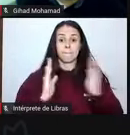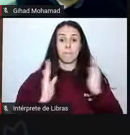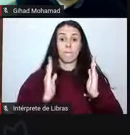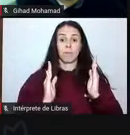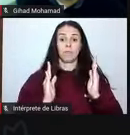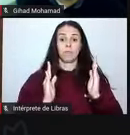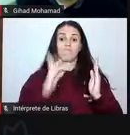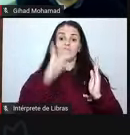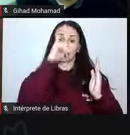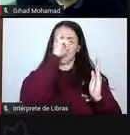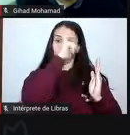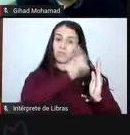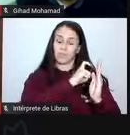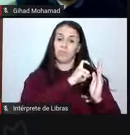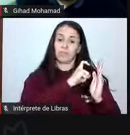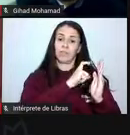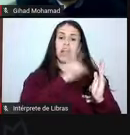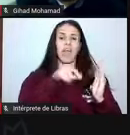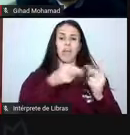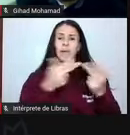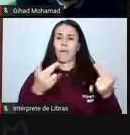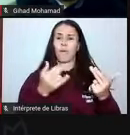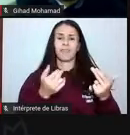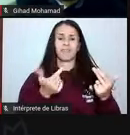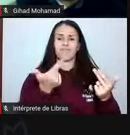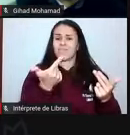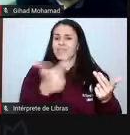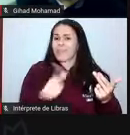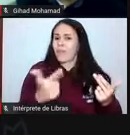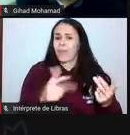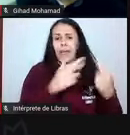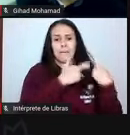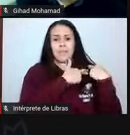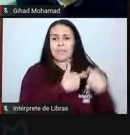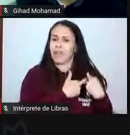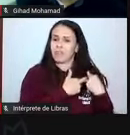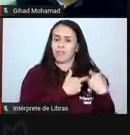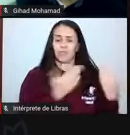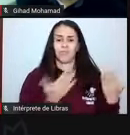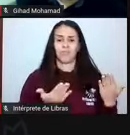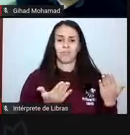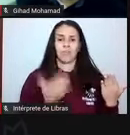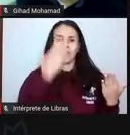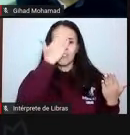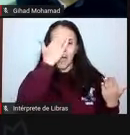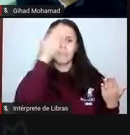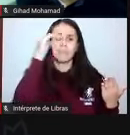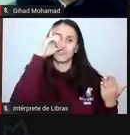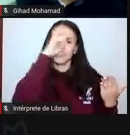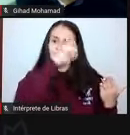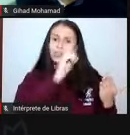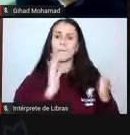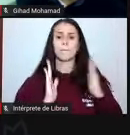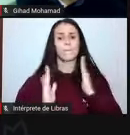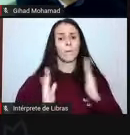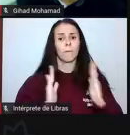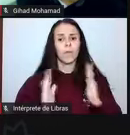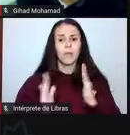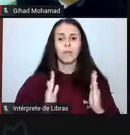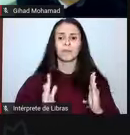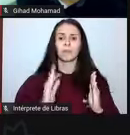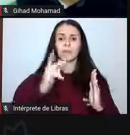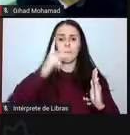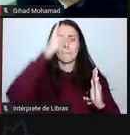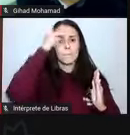eu diria que até irresponsável, num cenário tão difícil para a